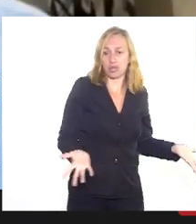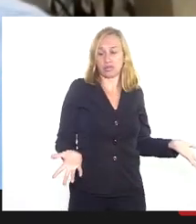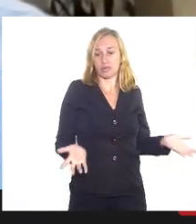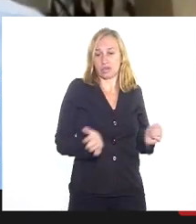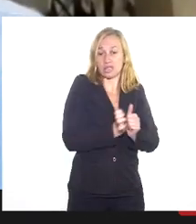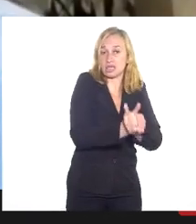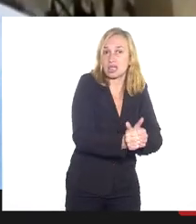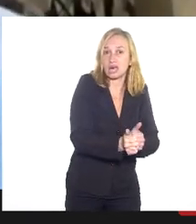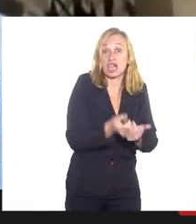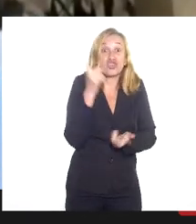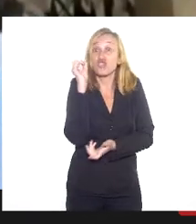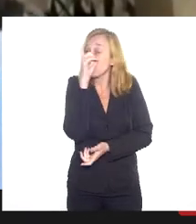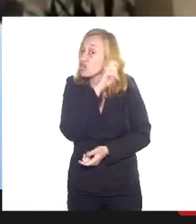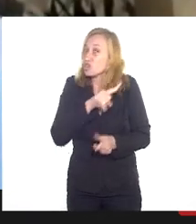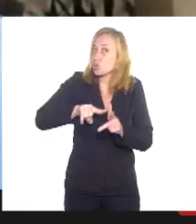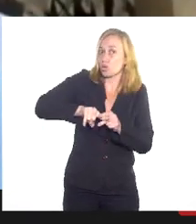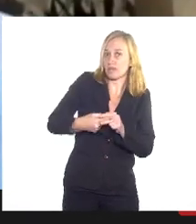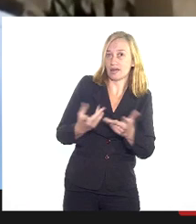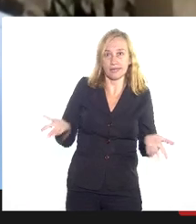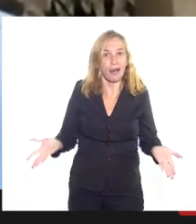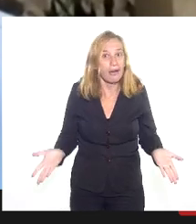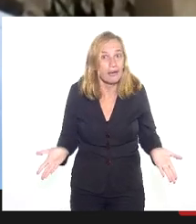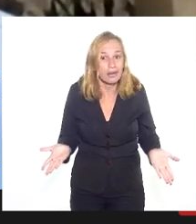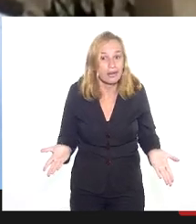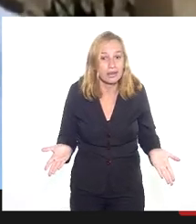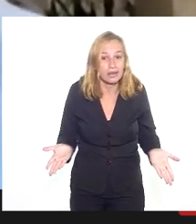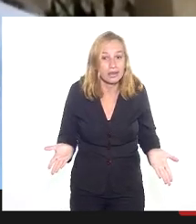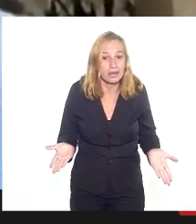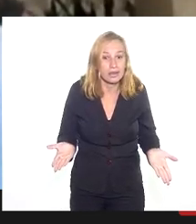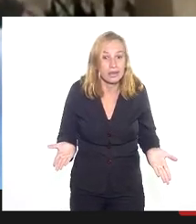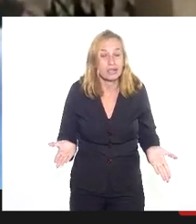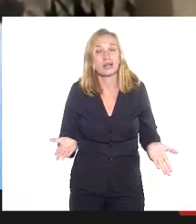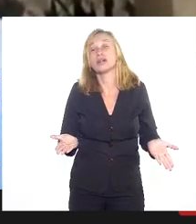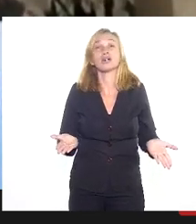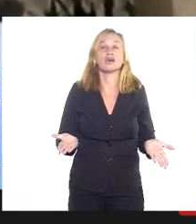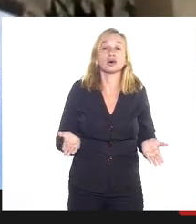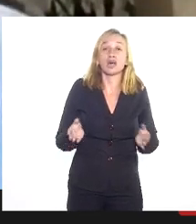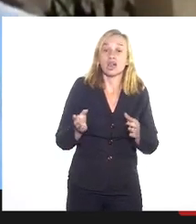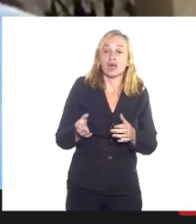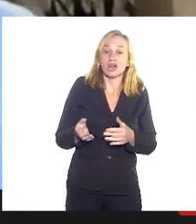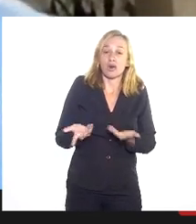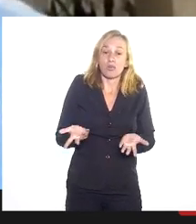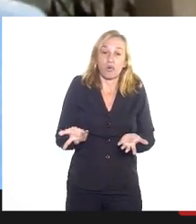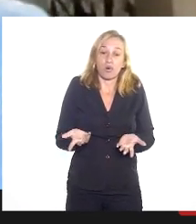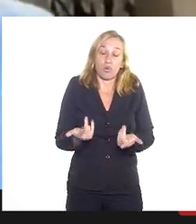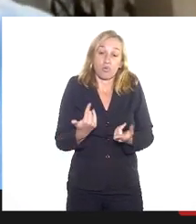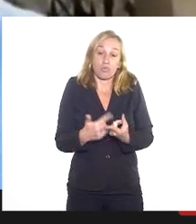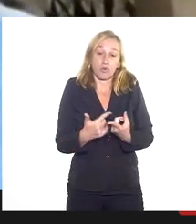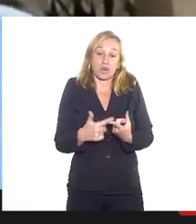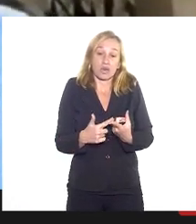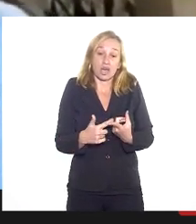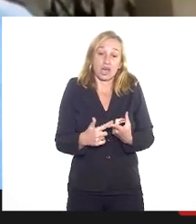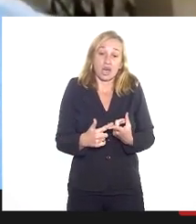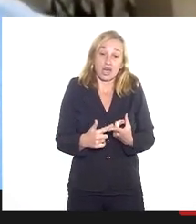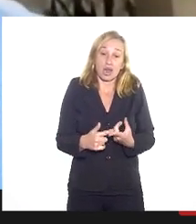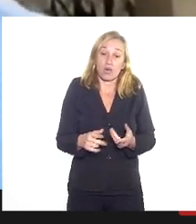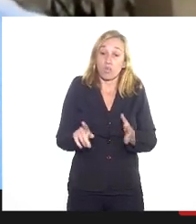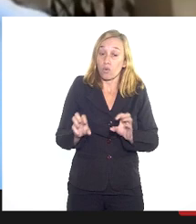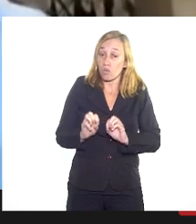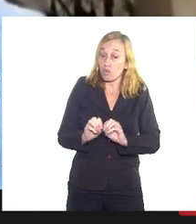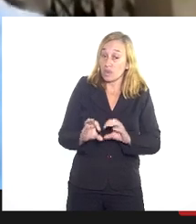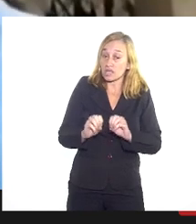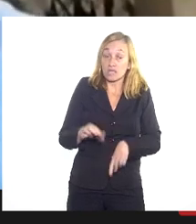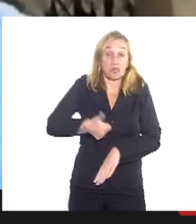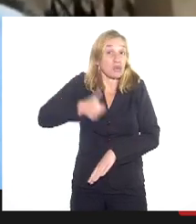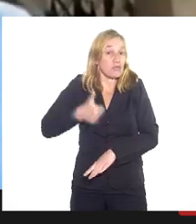muito difícil você corrigir isso, porque a prioridade do ensino vem da sua própria casa, então, o